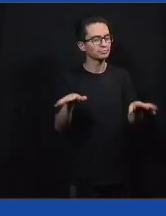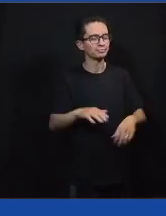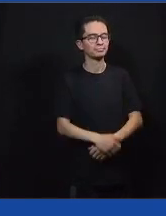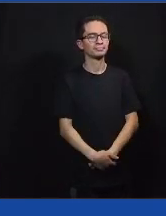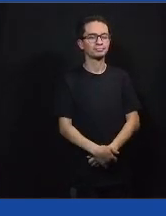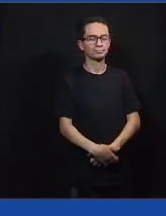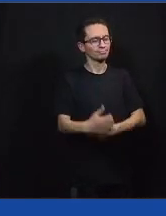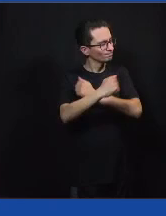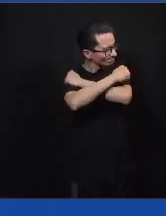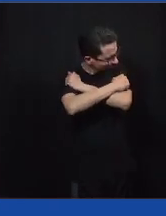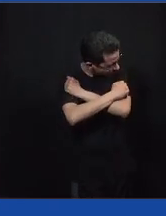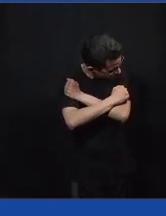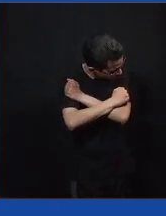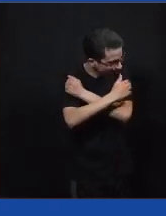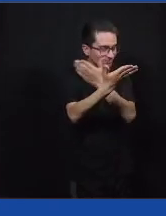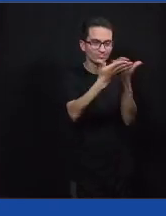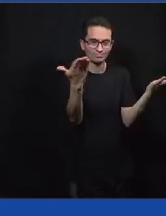Um abraço para todo mundo. Obrigado. E aí E aí E